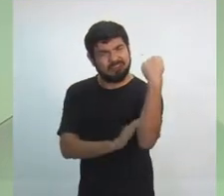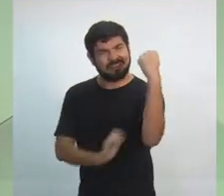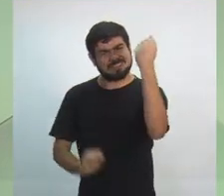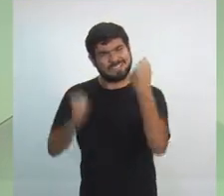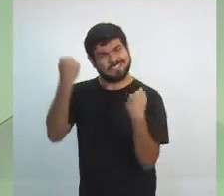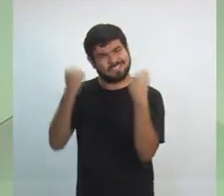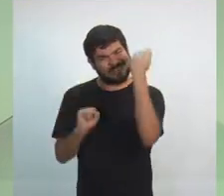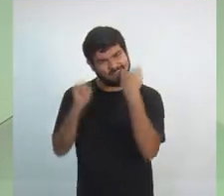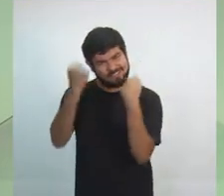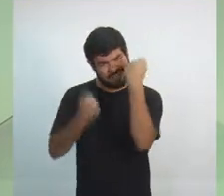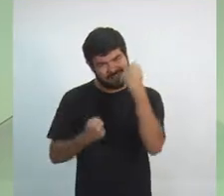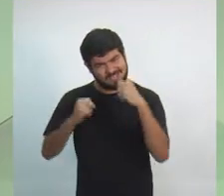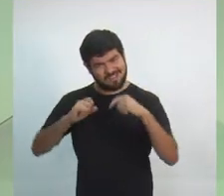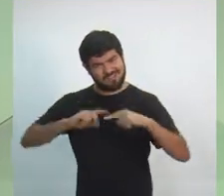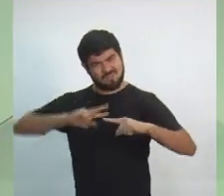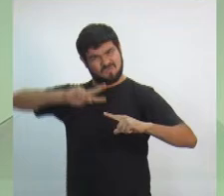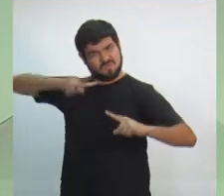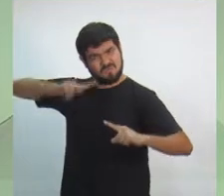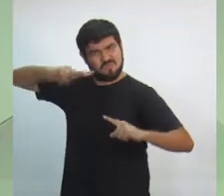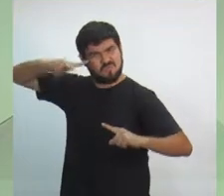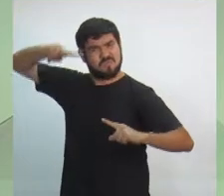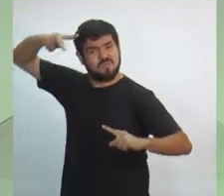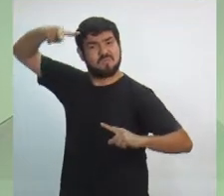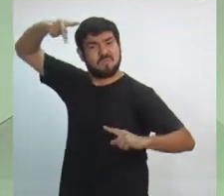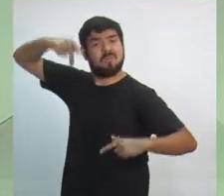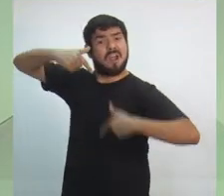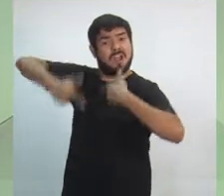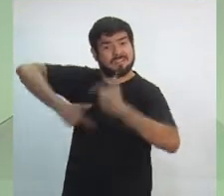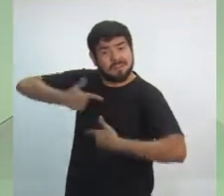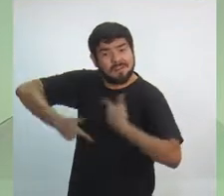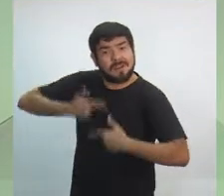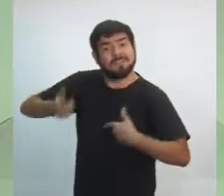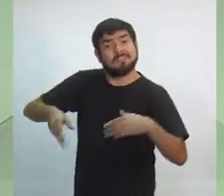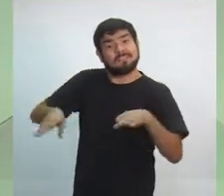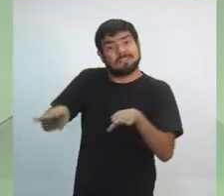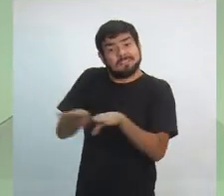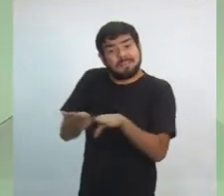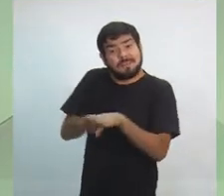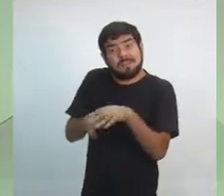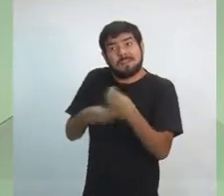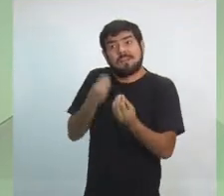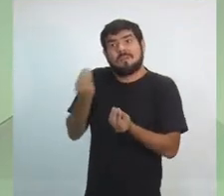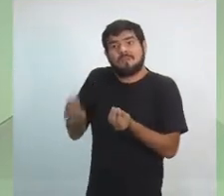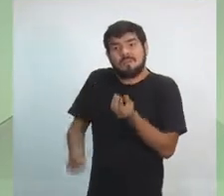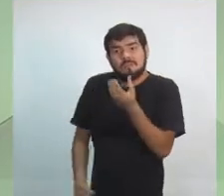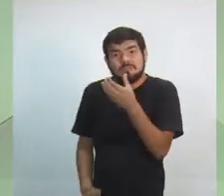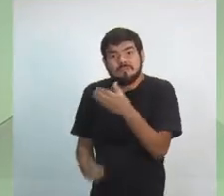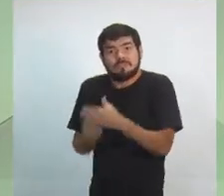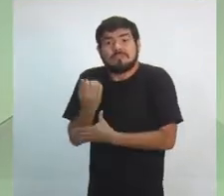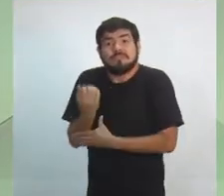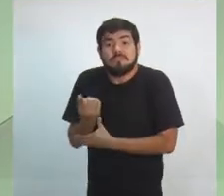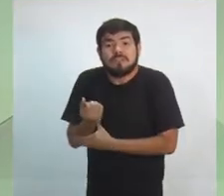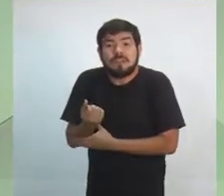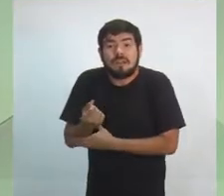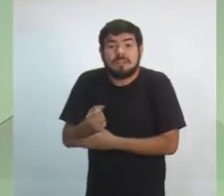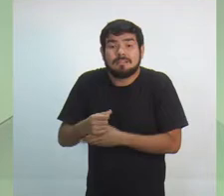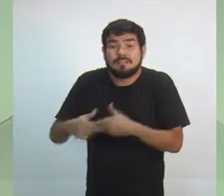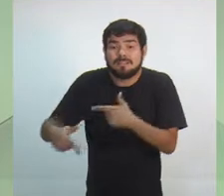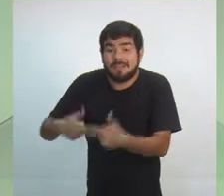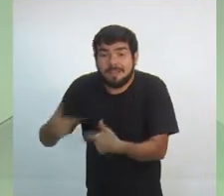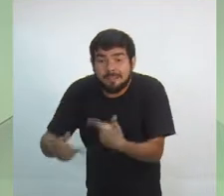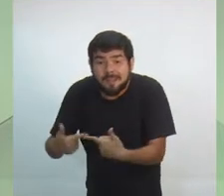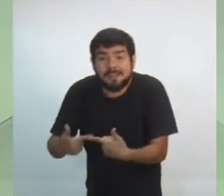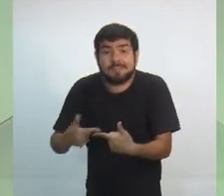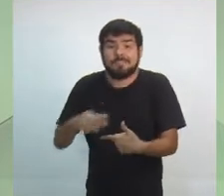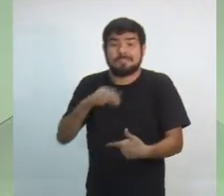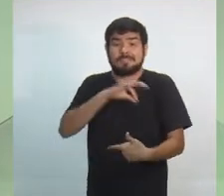postos de trabalho e ainda quais são as outras alternativas para gerar emprego e renda fora da Zona